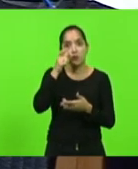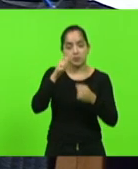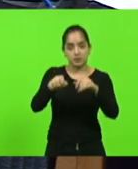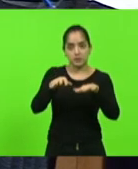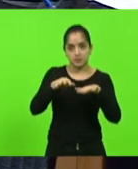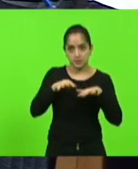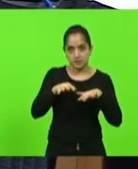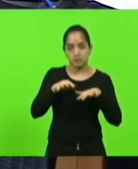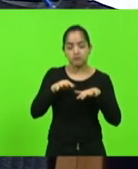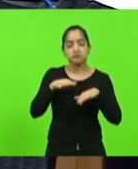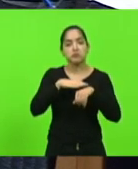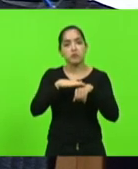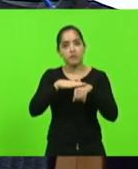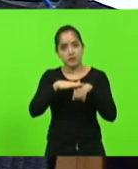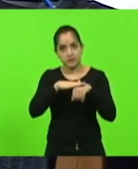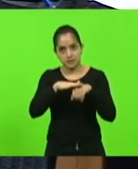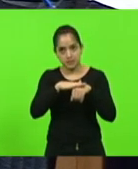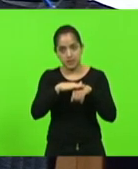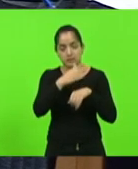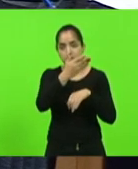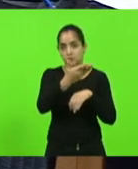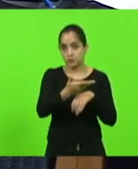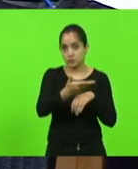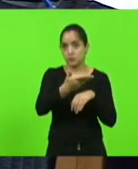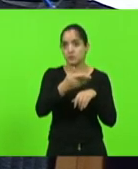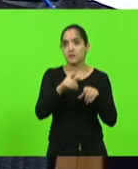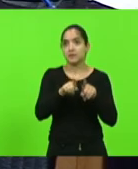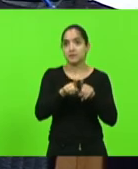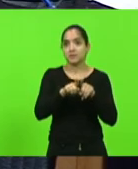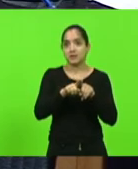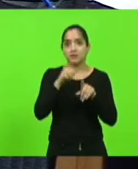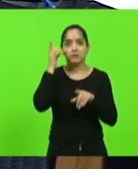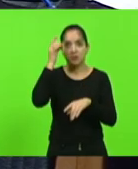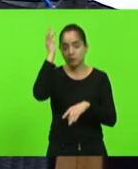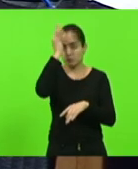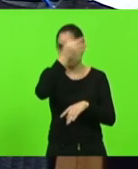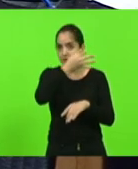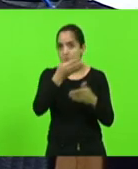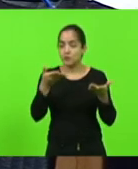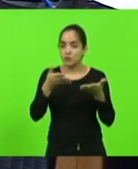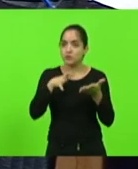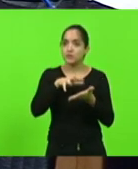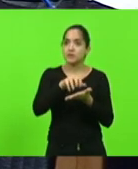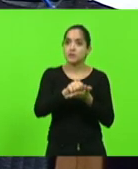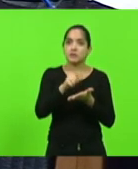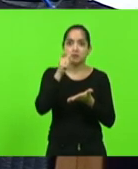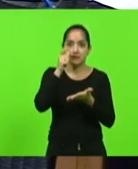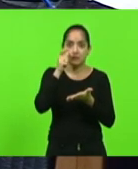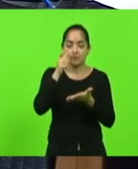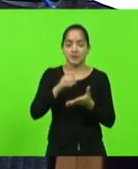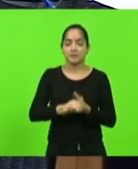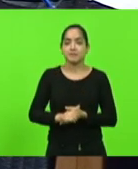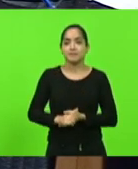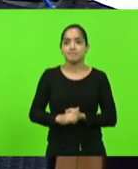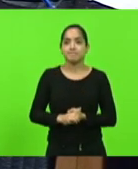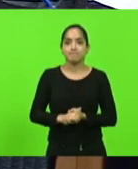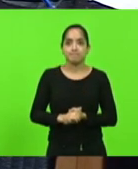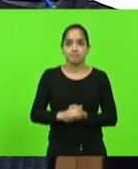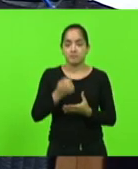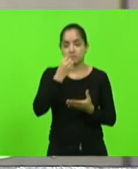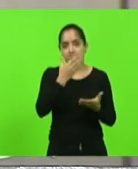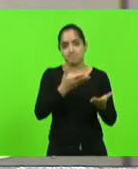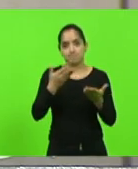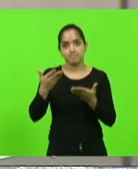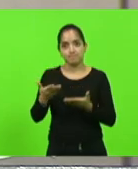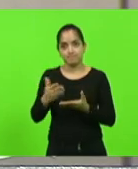conversando comigo, deputado Fabiano da Luz. Então, fazer o registro, estão aqui acompanhando a sessão. Muito obrigada. Sejam bem